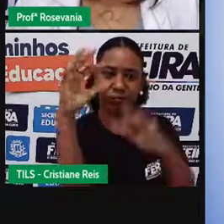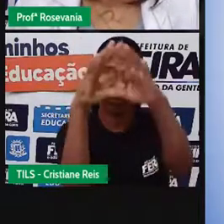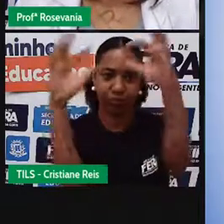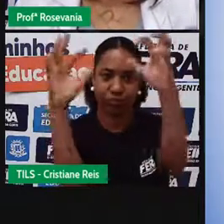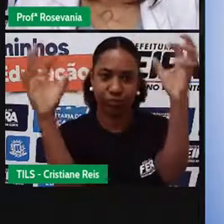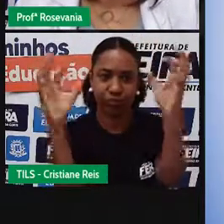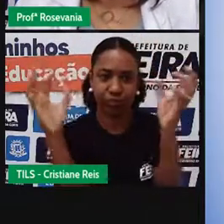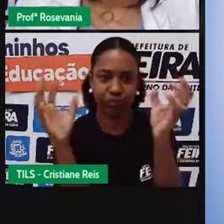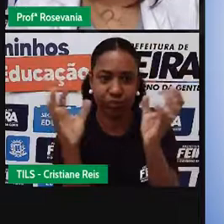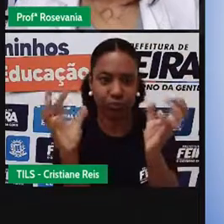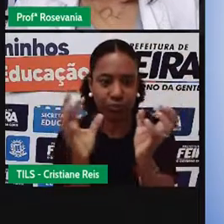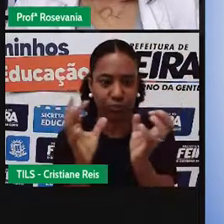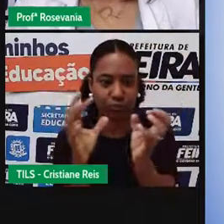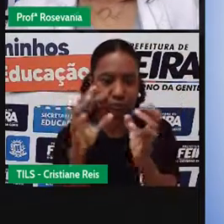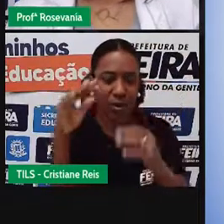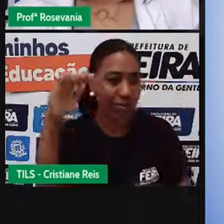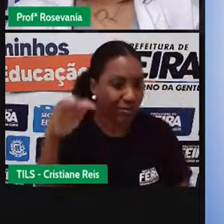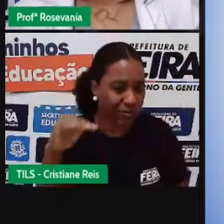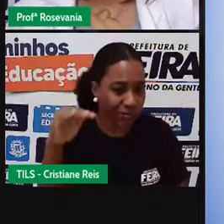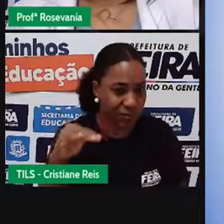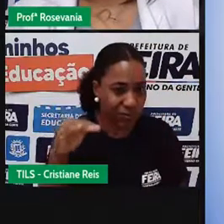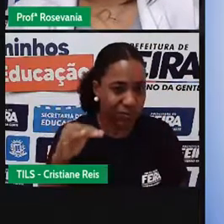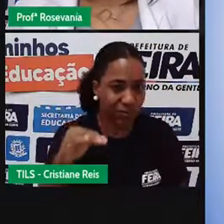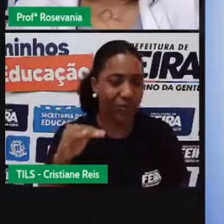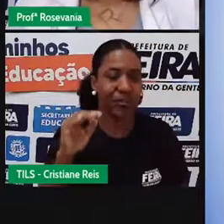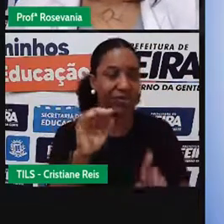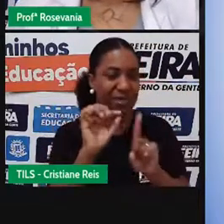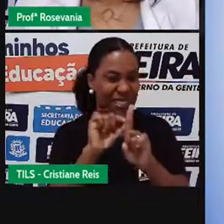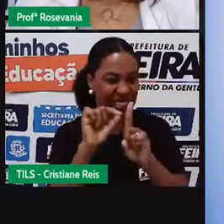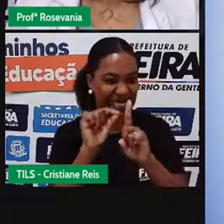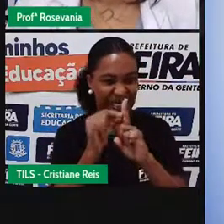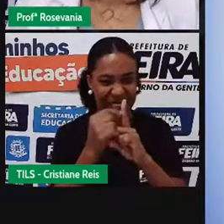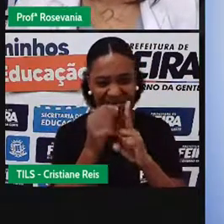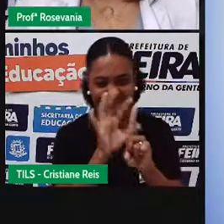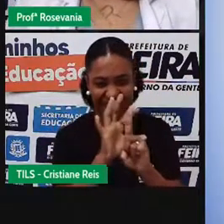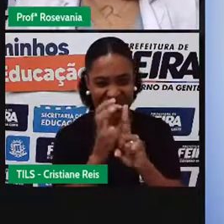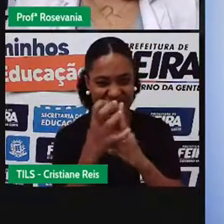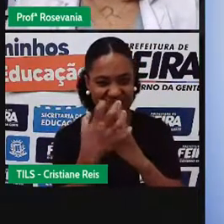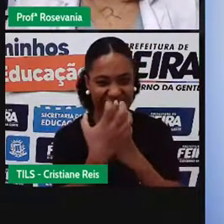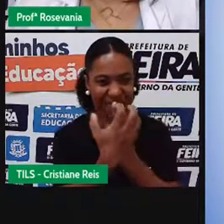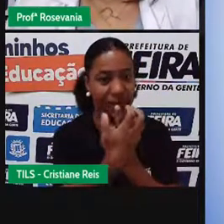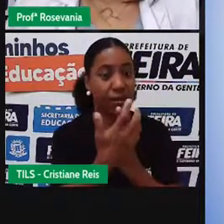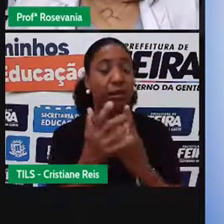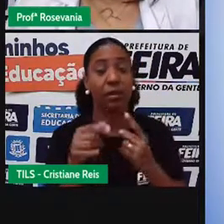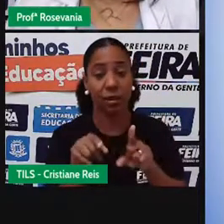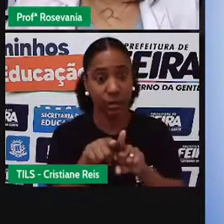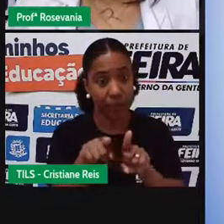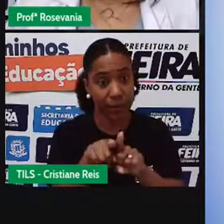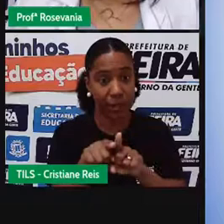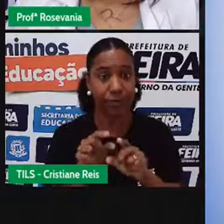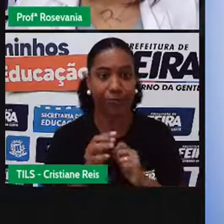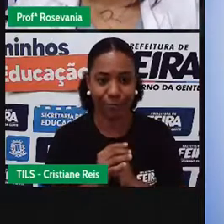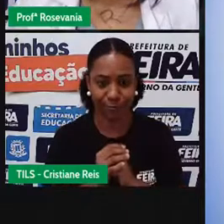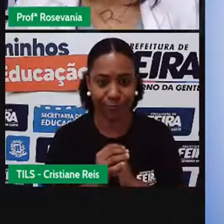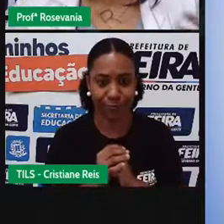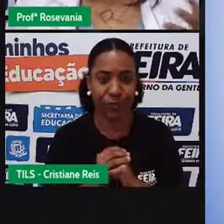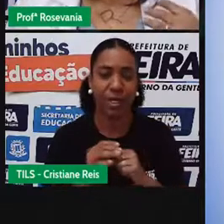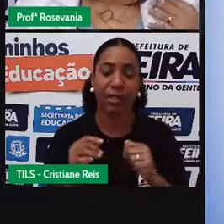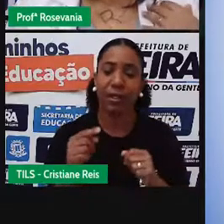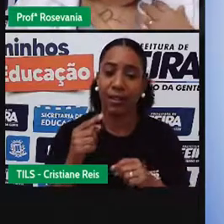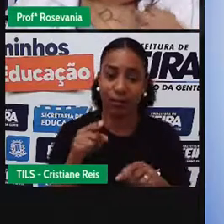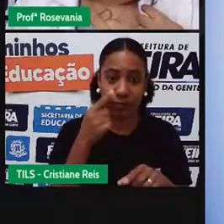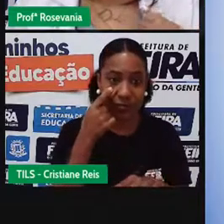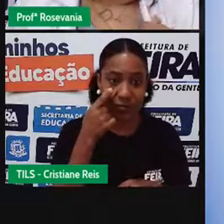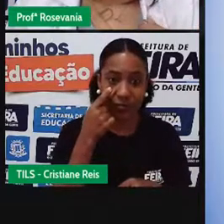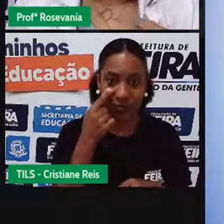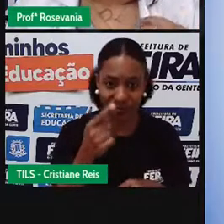porte, o porte é baixo, as plantas são espinhosas, ou seja, assim, né, e aí você percebe até aquela necessidade